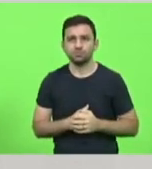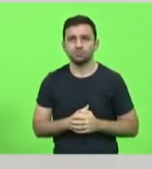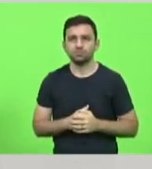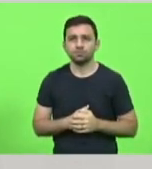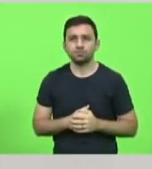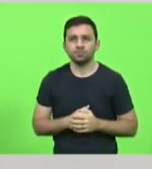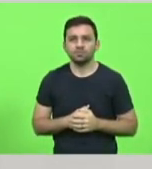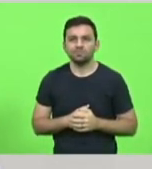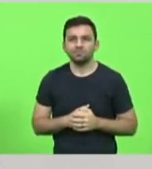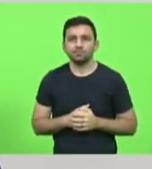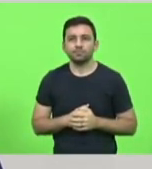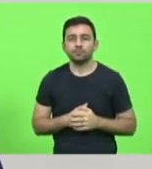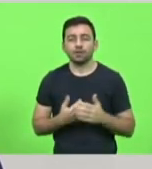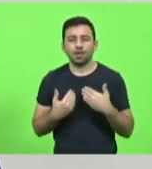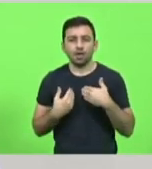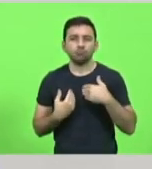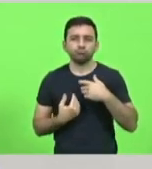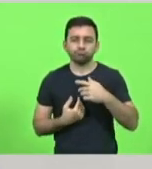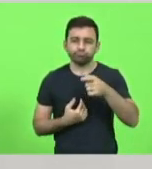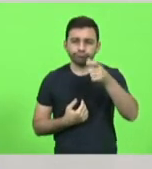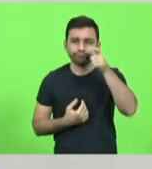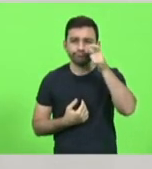eu estou acompanhando